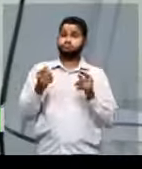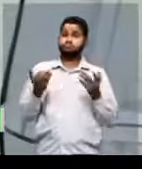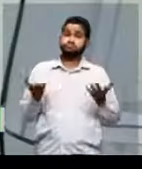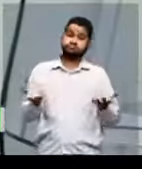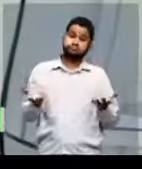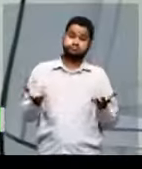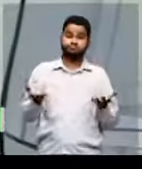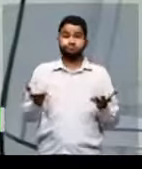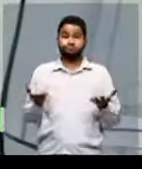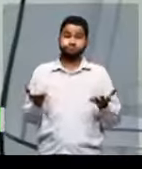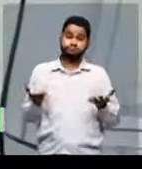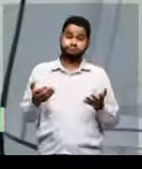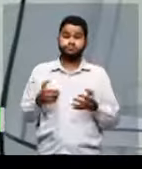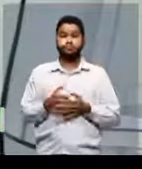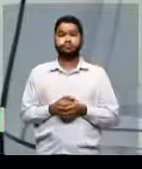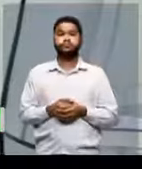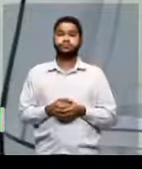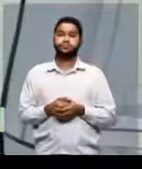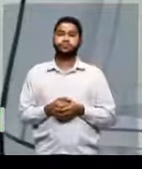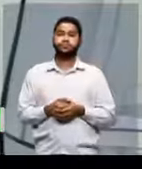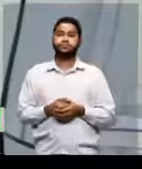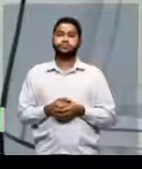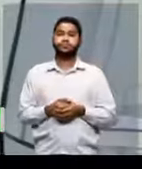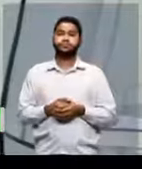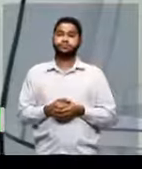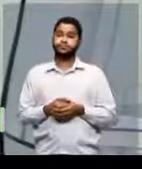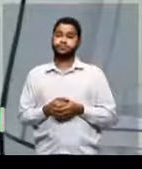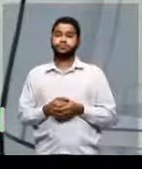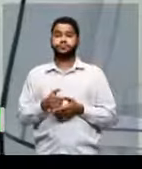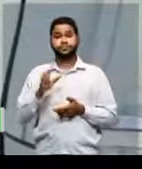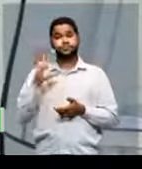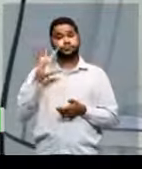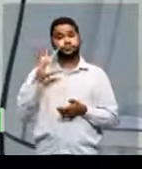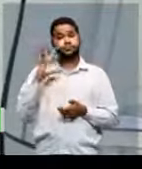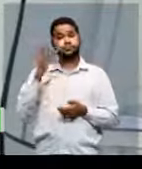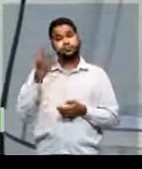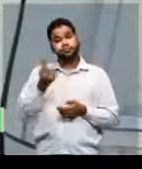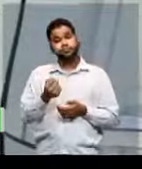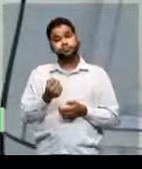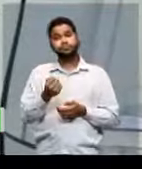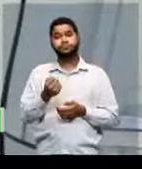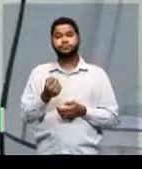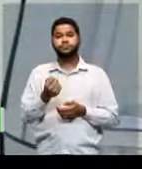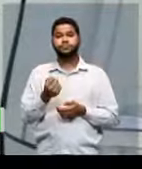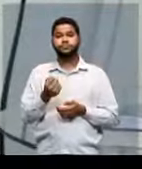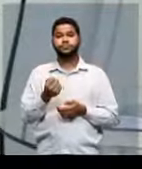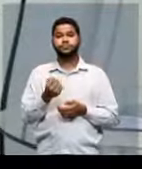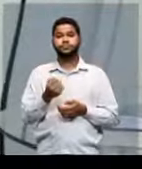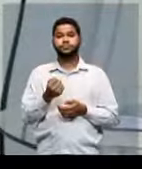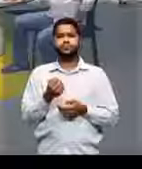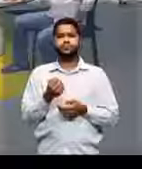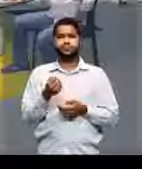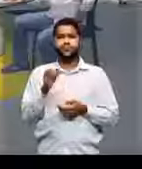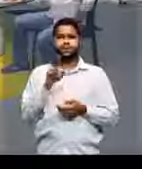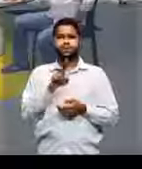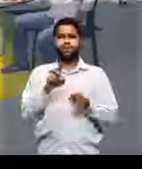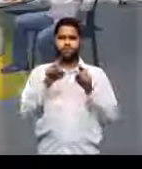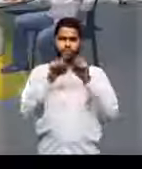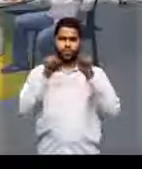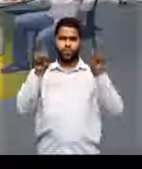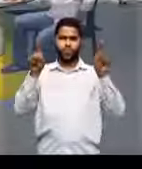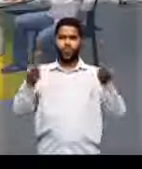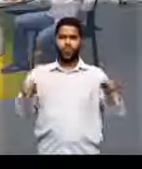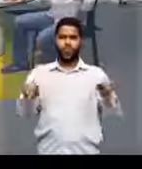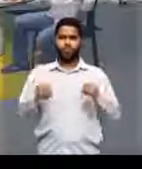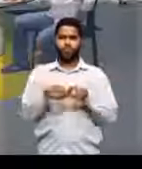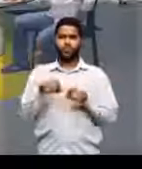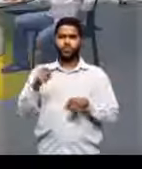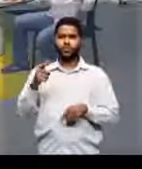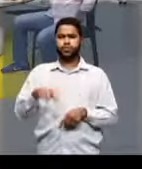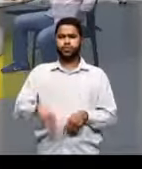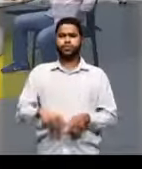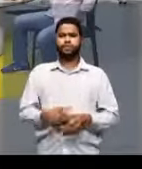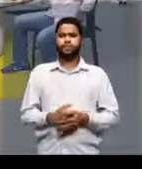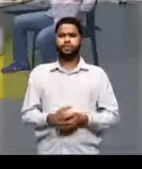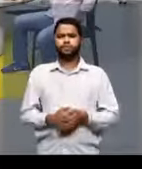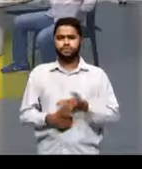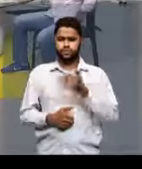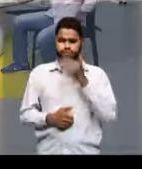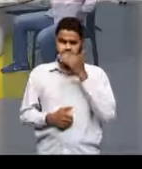Pois é, eu acho que vale a pena, eu acho que eu posso usar o quadro? Sim.